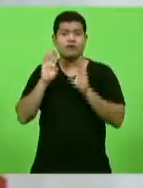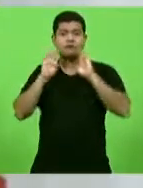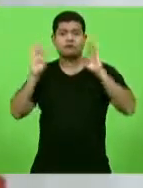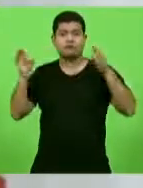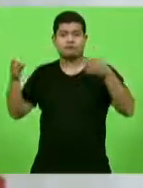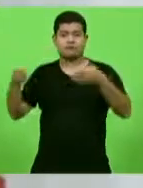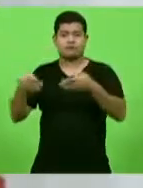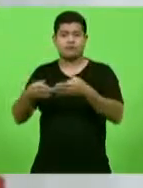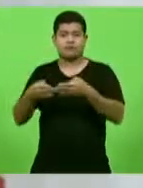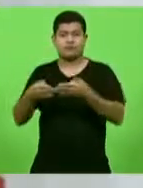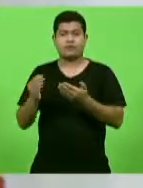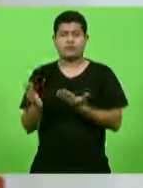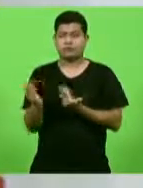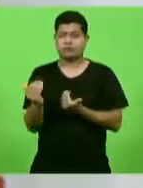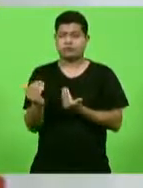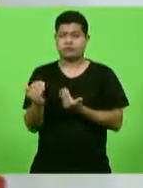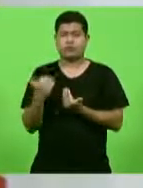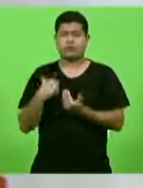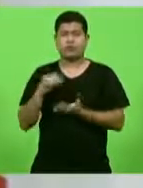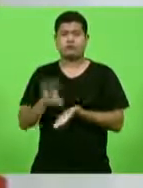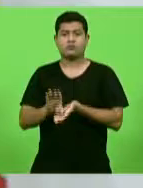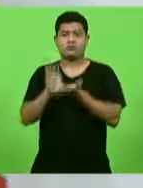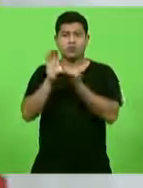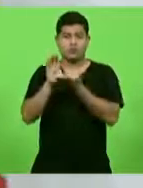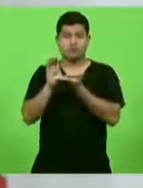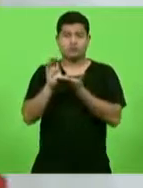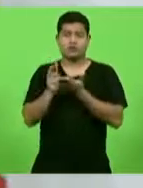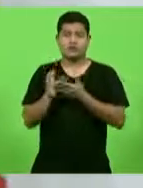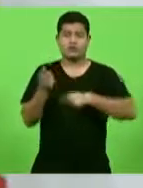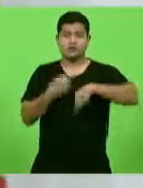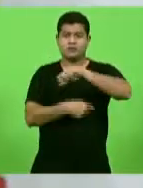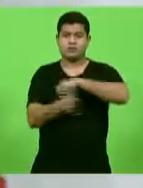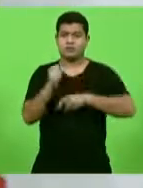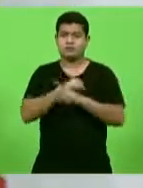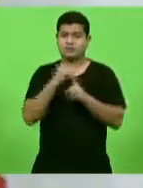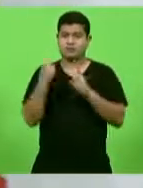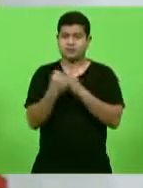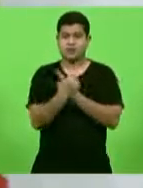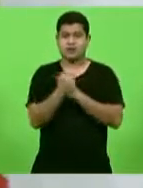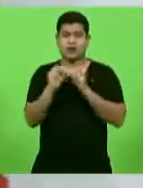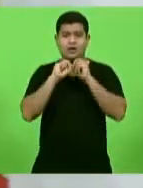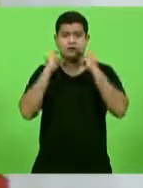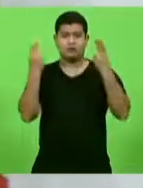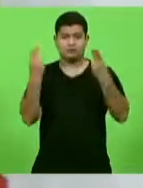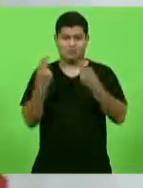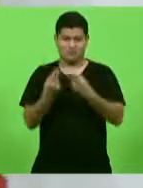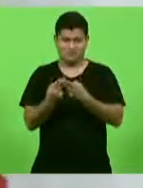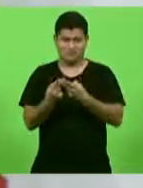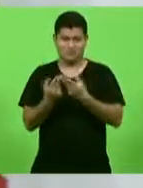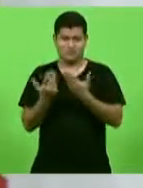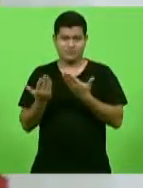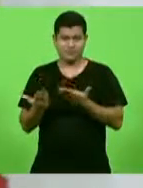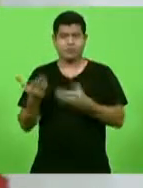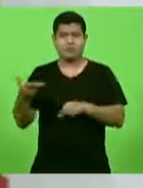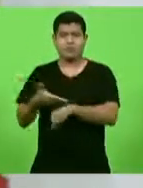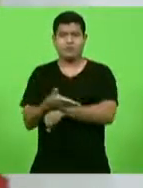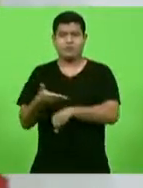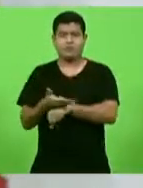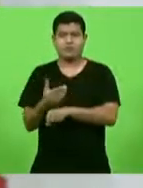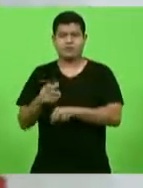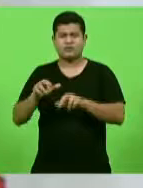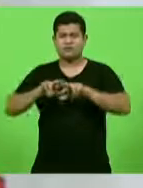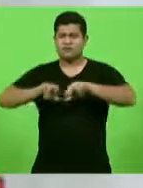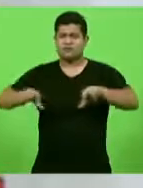do Conselho Econômico-Social das Nações Unidas, a ONU, com a participação de jovens de